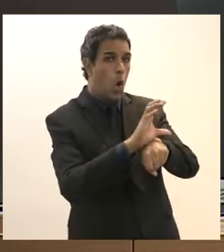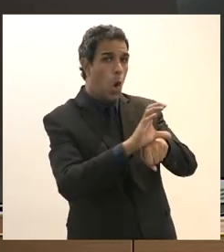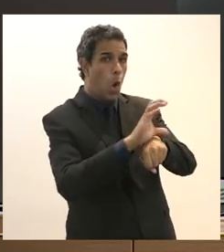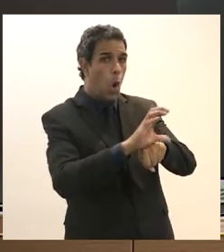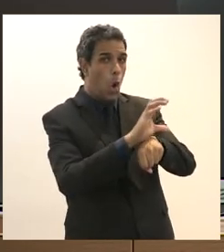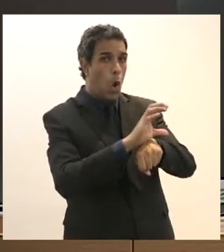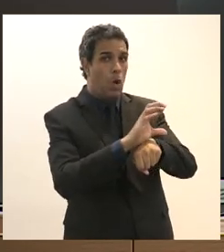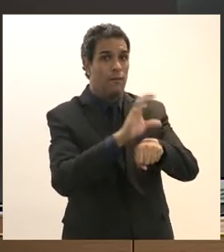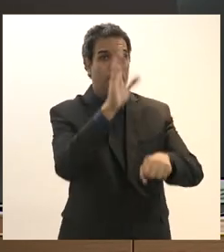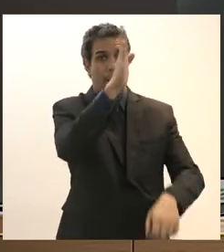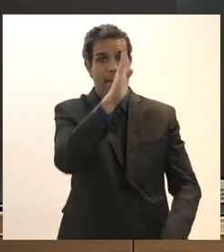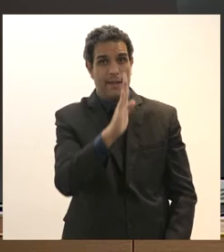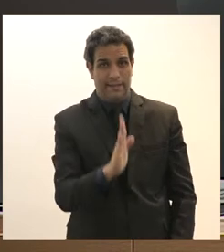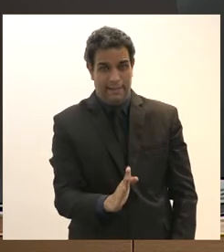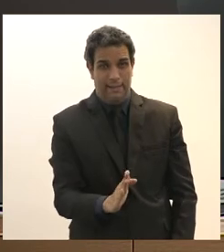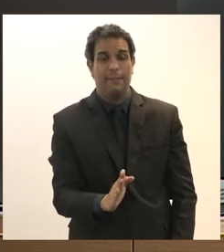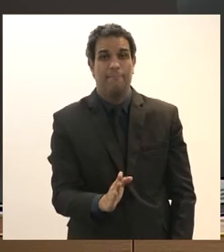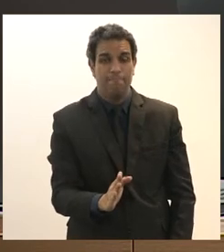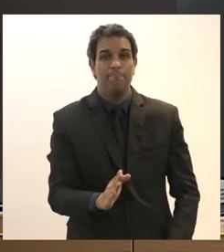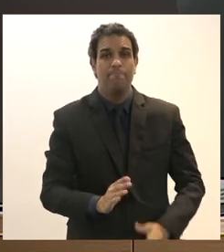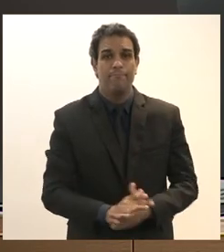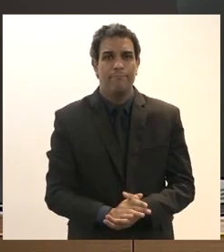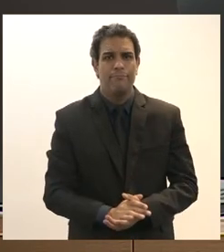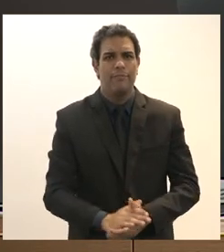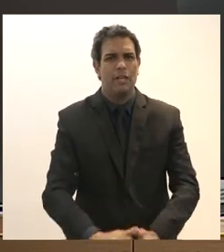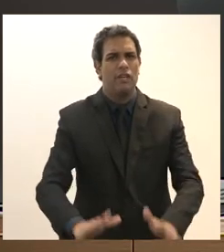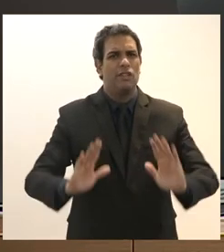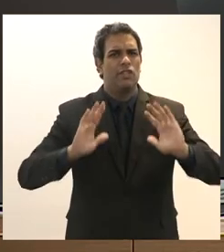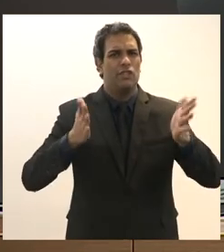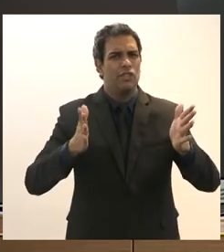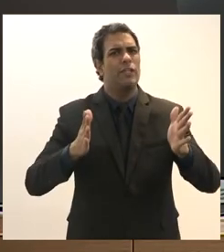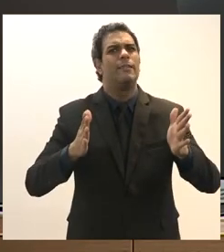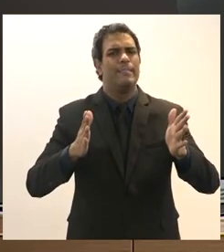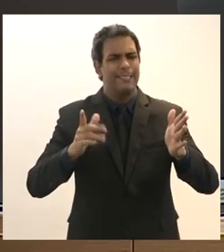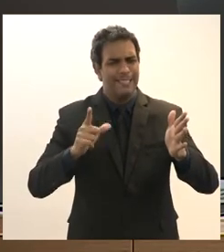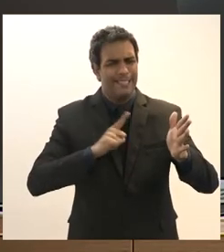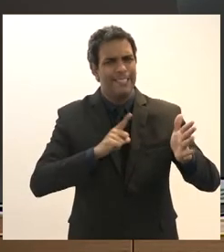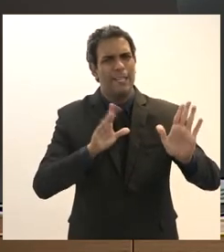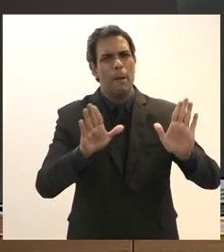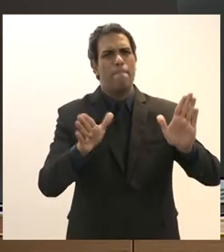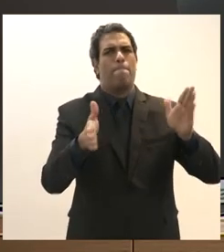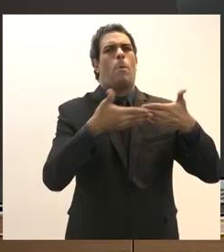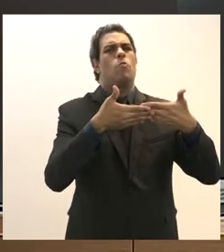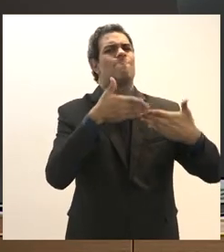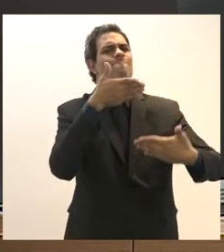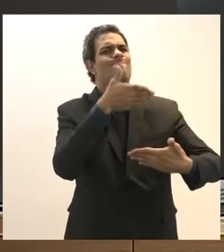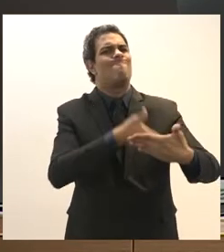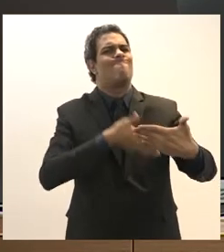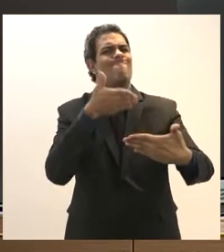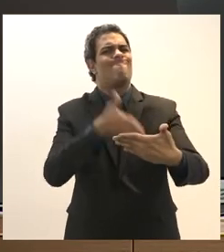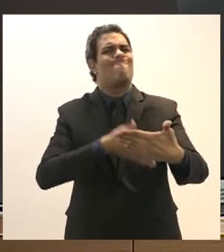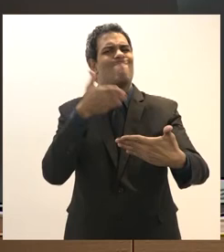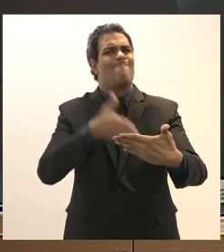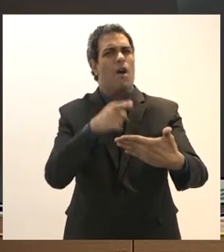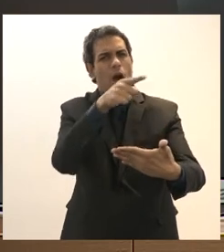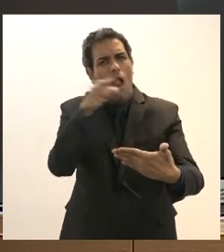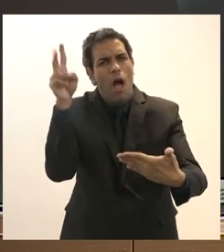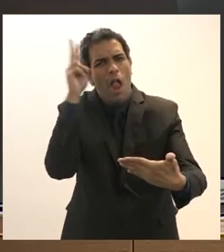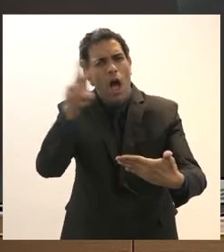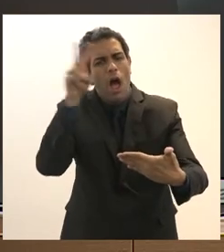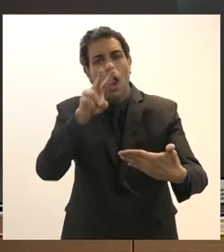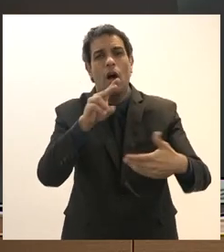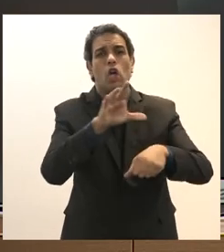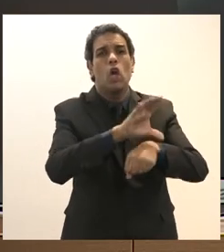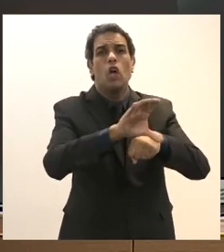brasileira enfrentou grandes obstáculos imediatamente após a sua